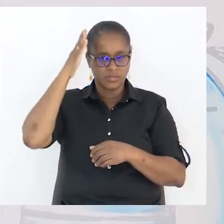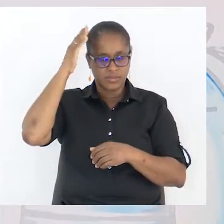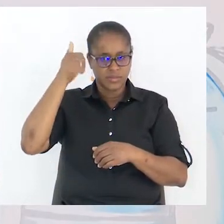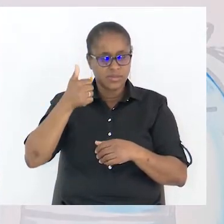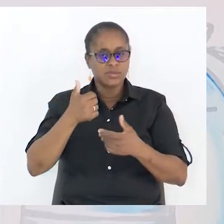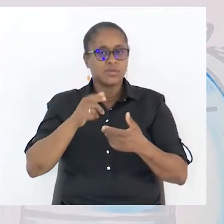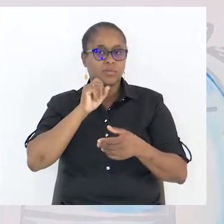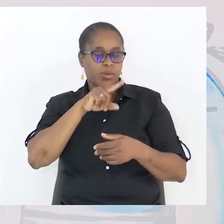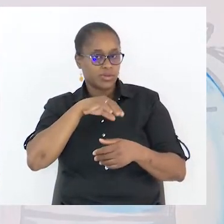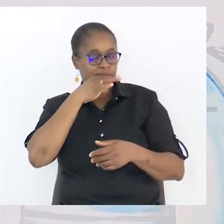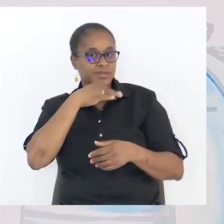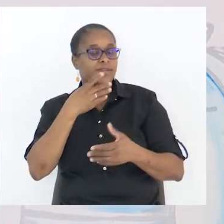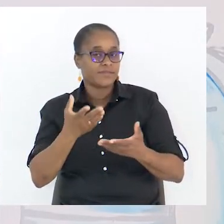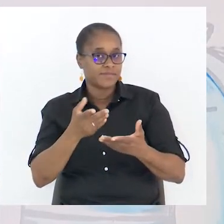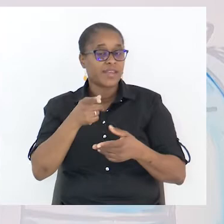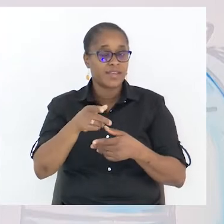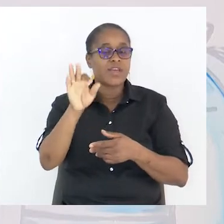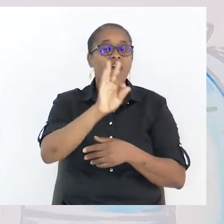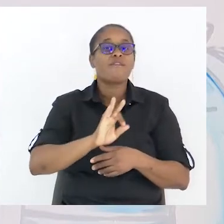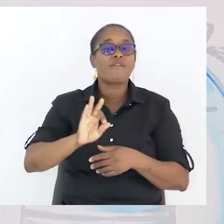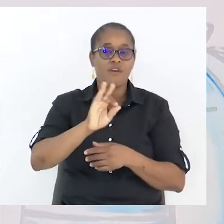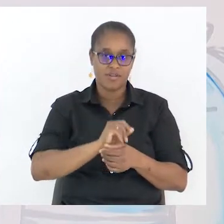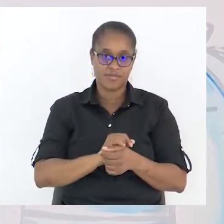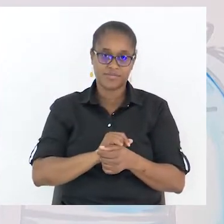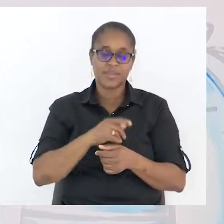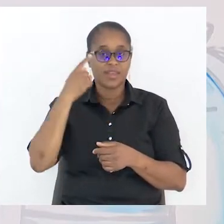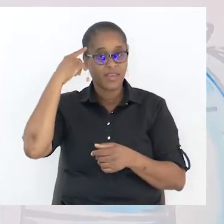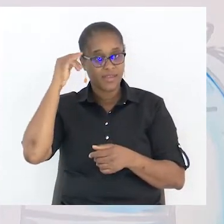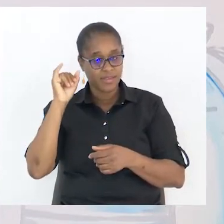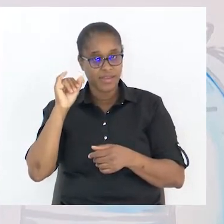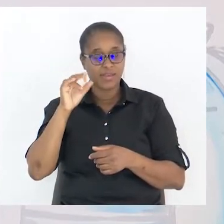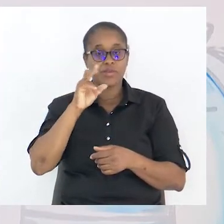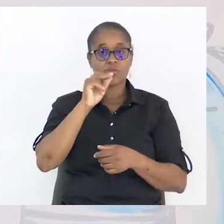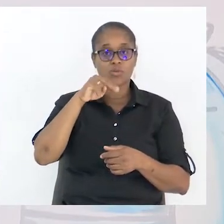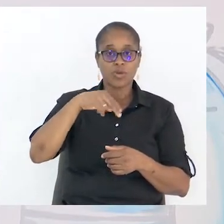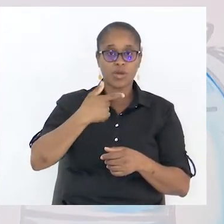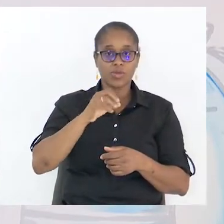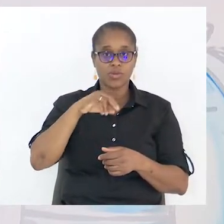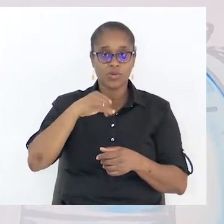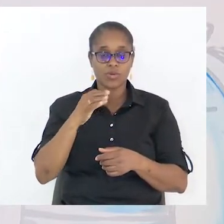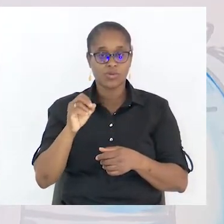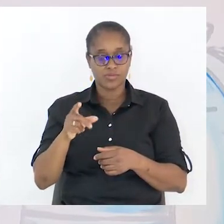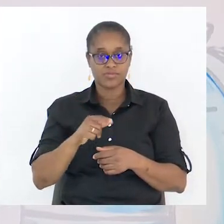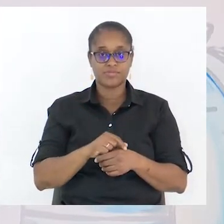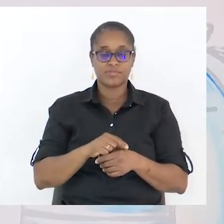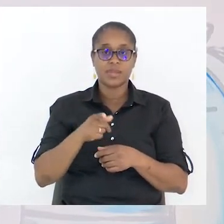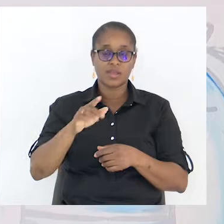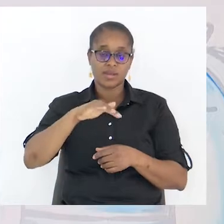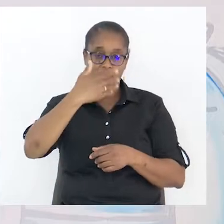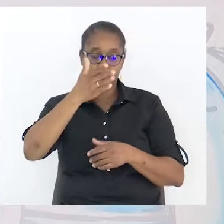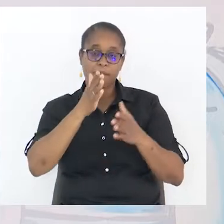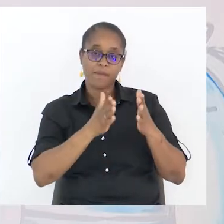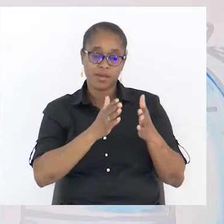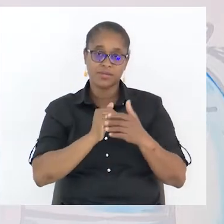ideia do António. Gramsci. Então, esta primeira parte é a sua tese. Mas,